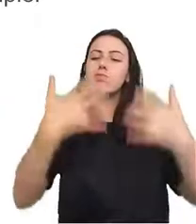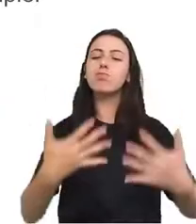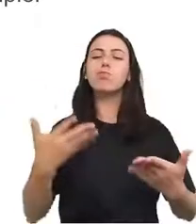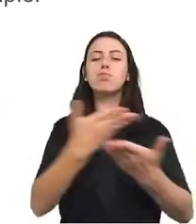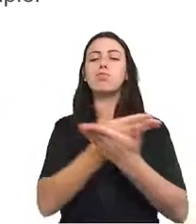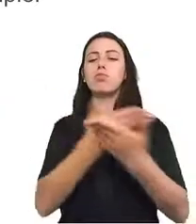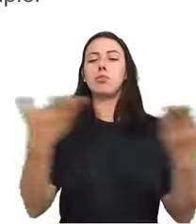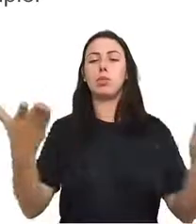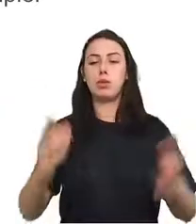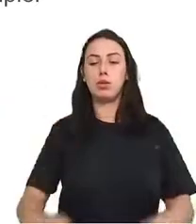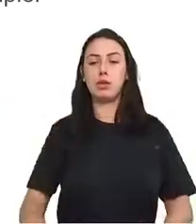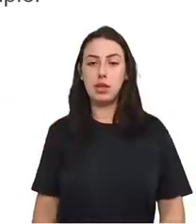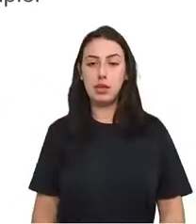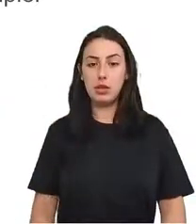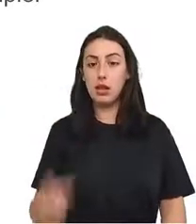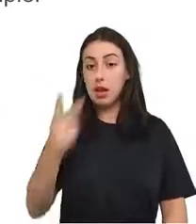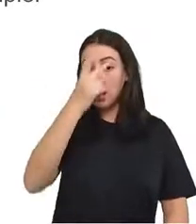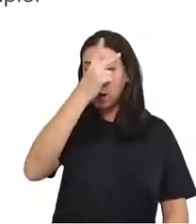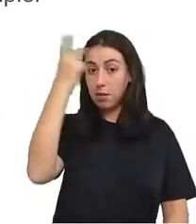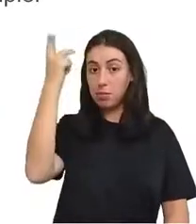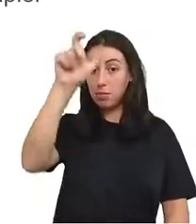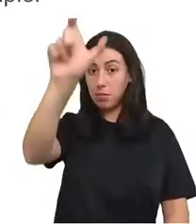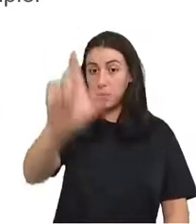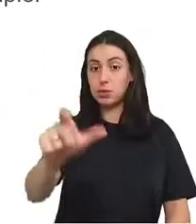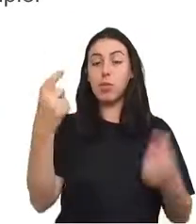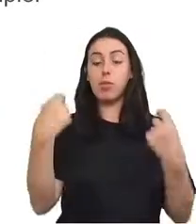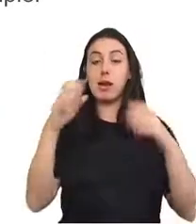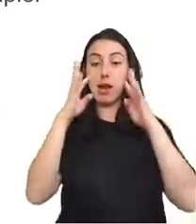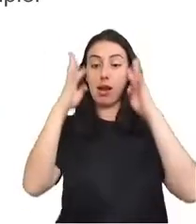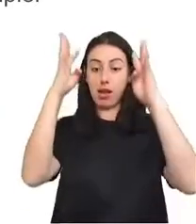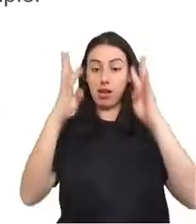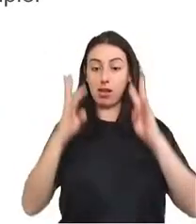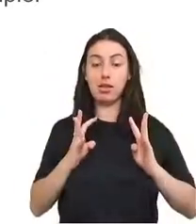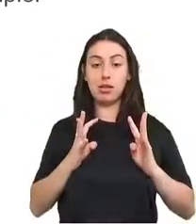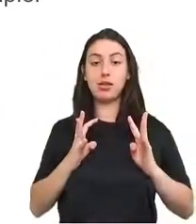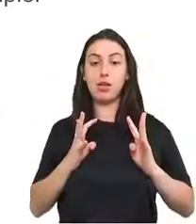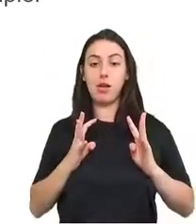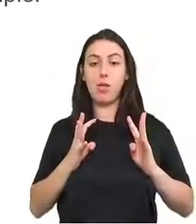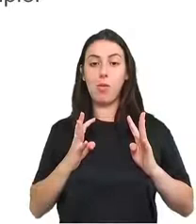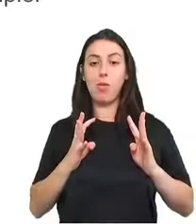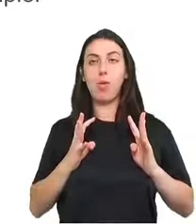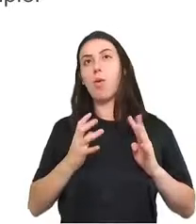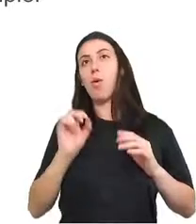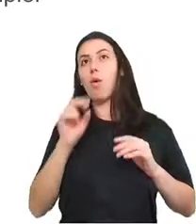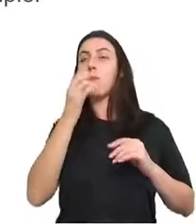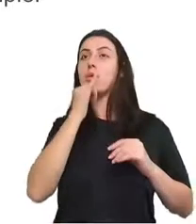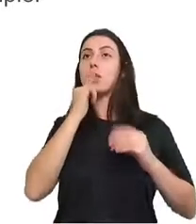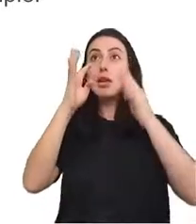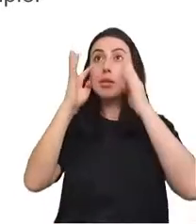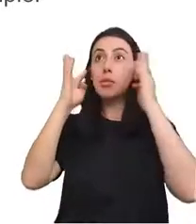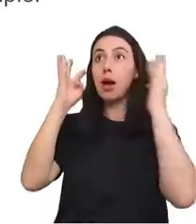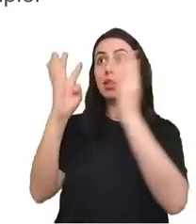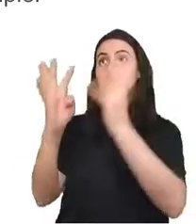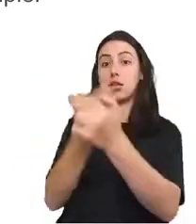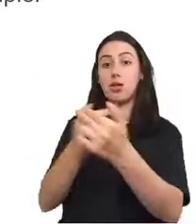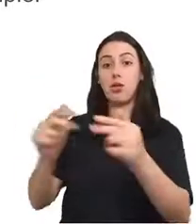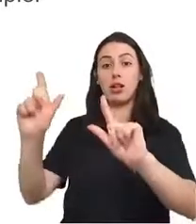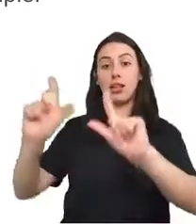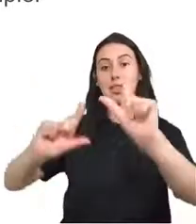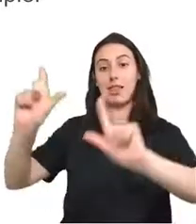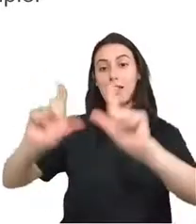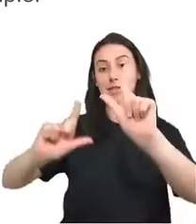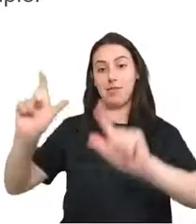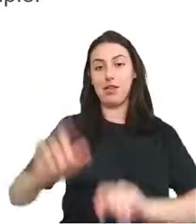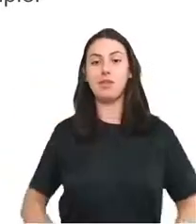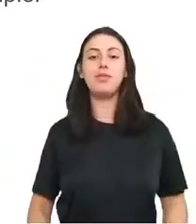A pessoa tem que prestar atenção, enfim, o que vê na televisão e tal, então a gente precisa ter, usar esse tempo